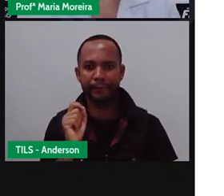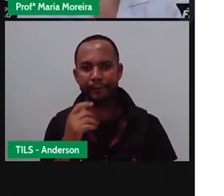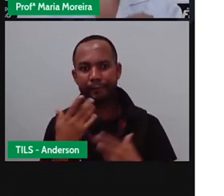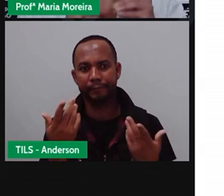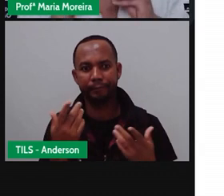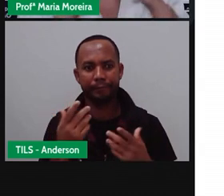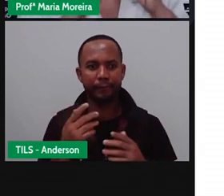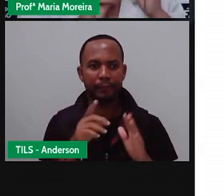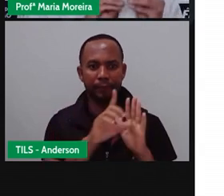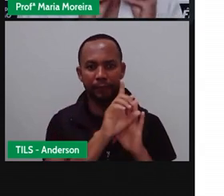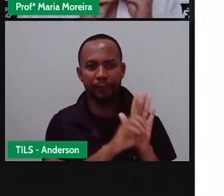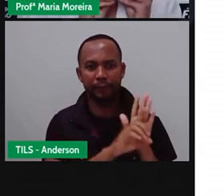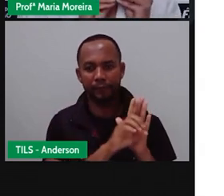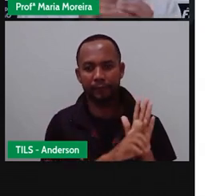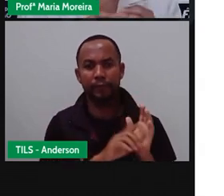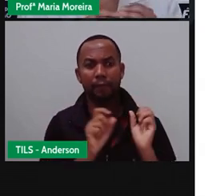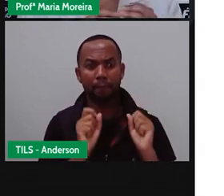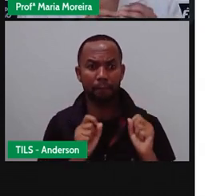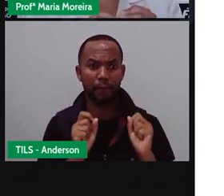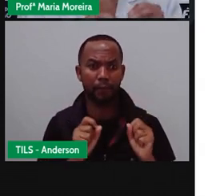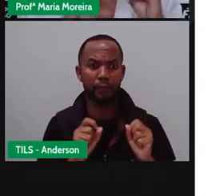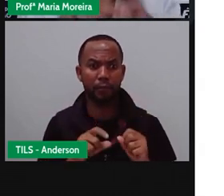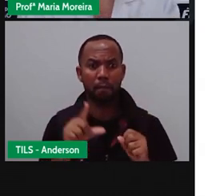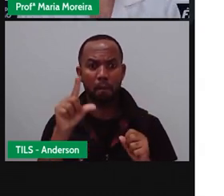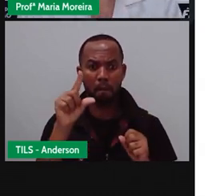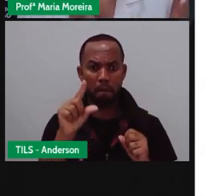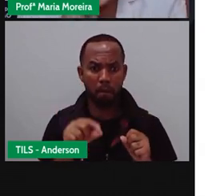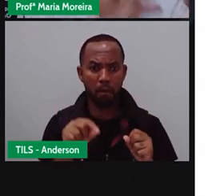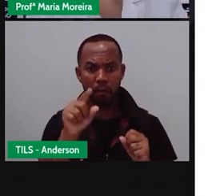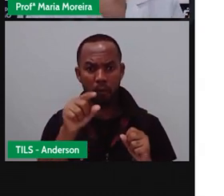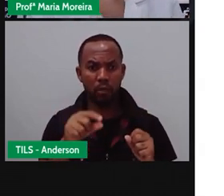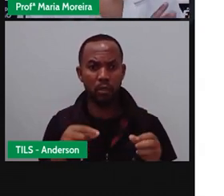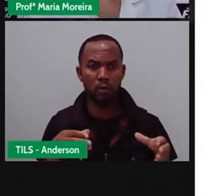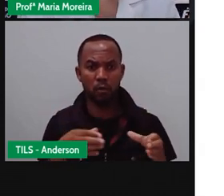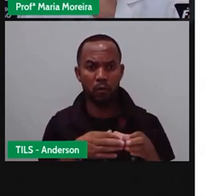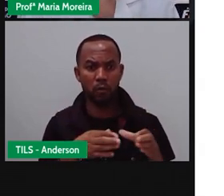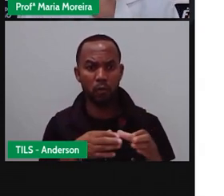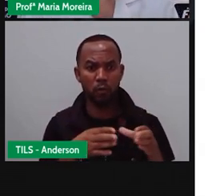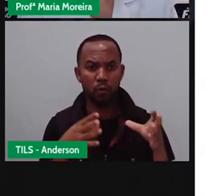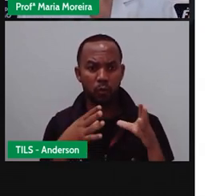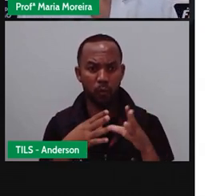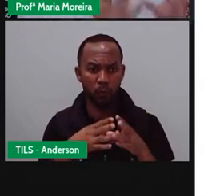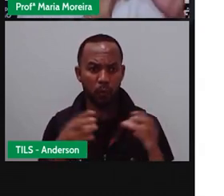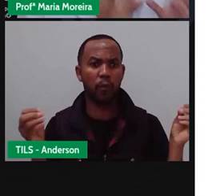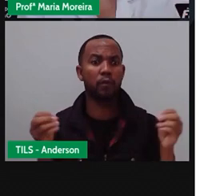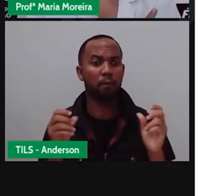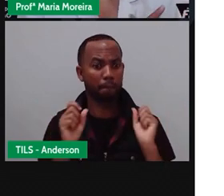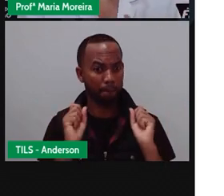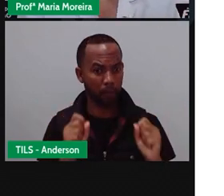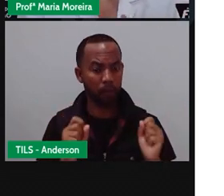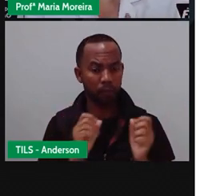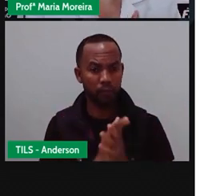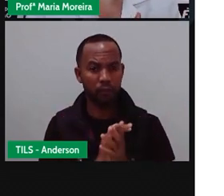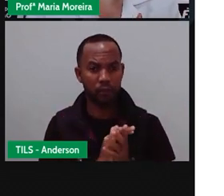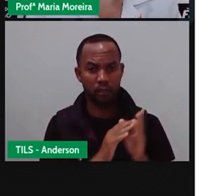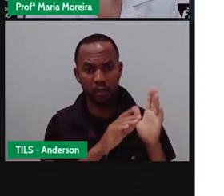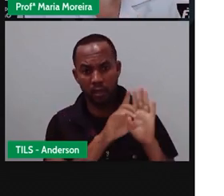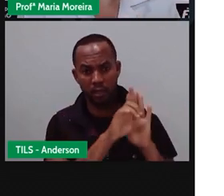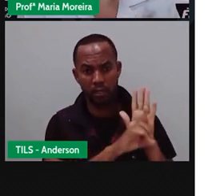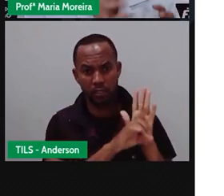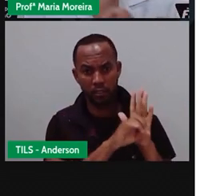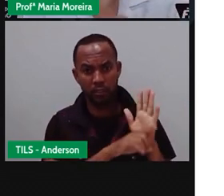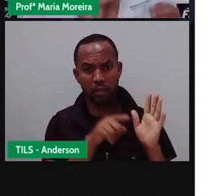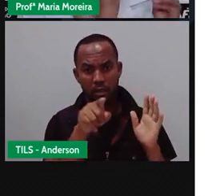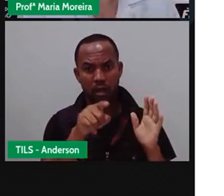nessa lista. Então, falta muito pouco, né, para essa espécie aí acabar entrando o quê? Nessa lista, né, de